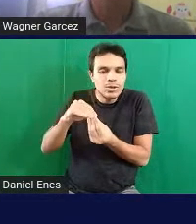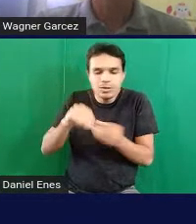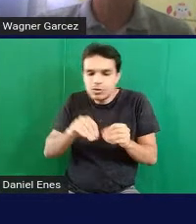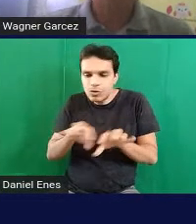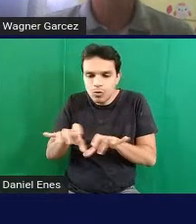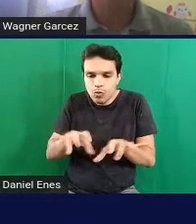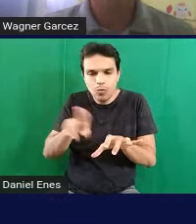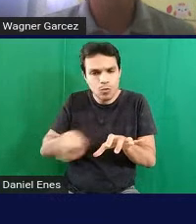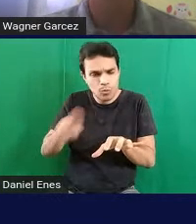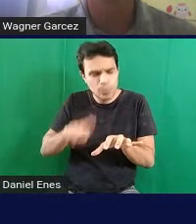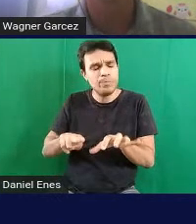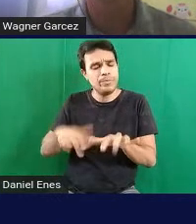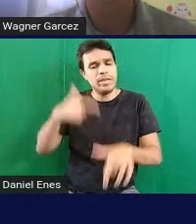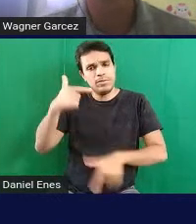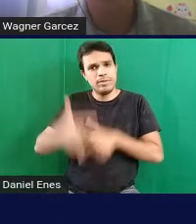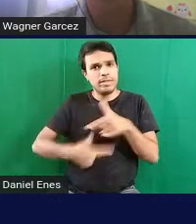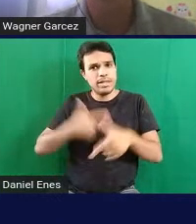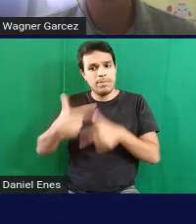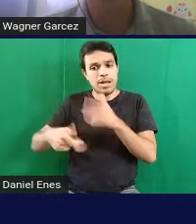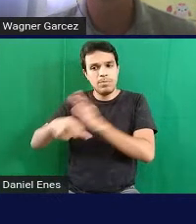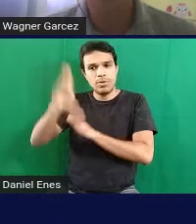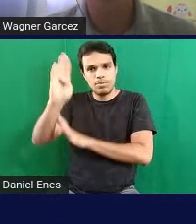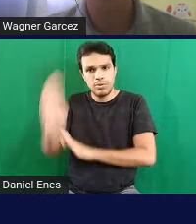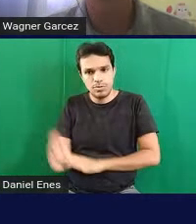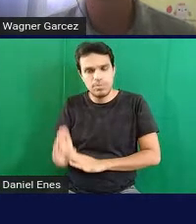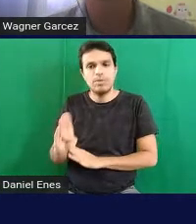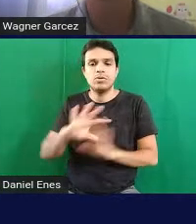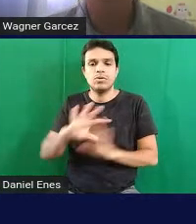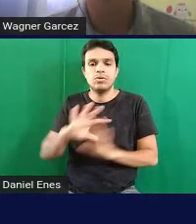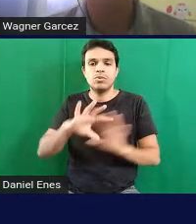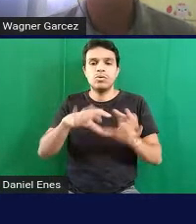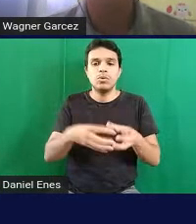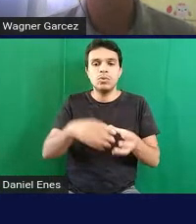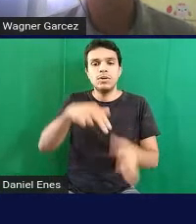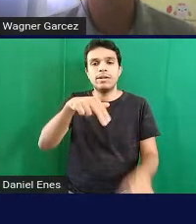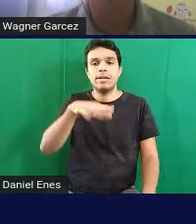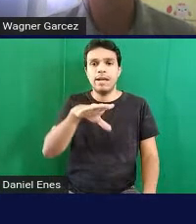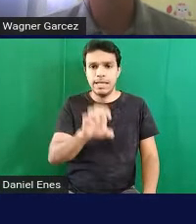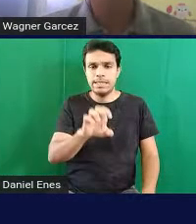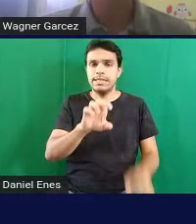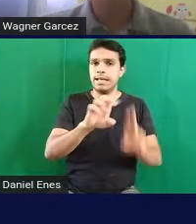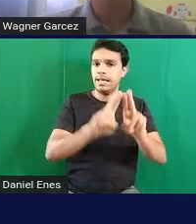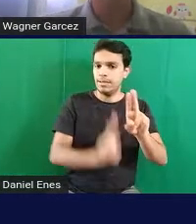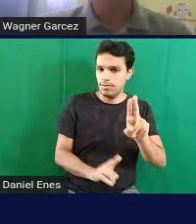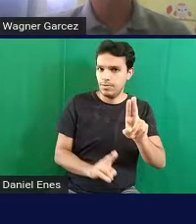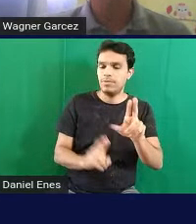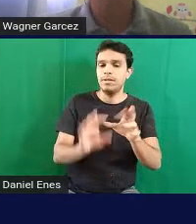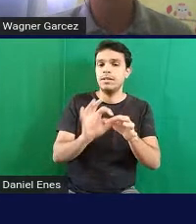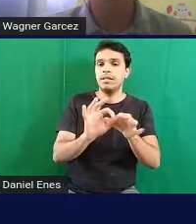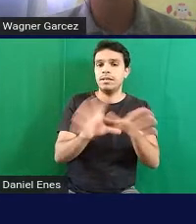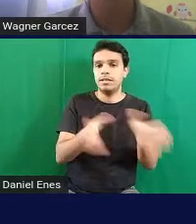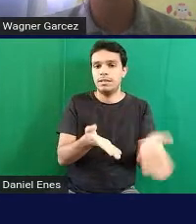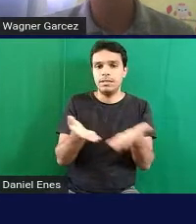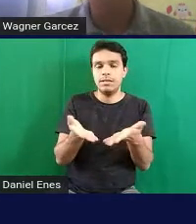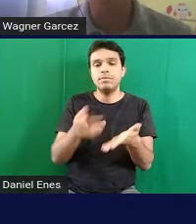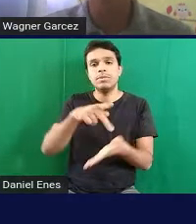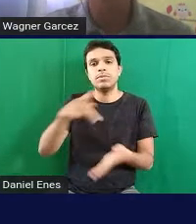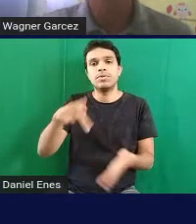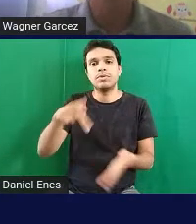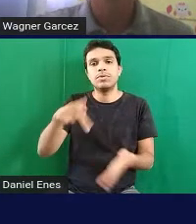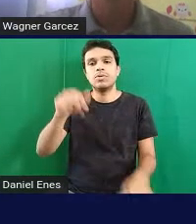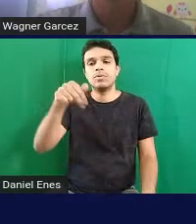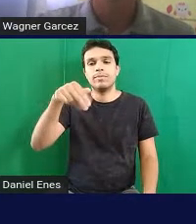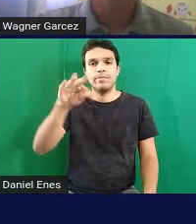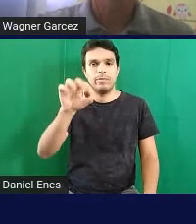É um trabalho de um brasileiro lá do Núcleo de Computação Eletrônica do FRJ, liderado lá pelo professor Antônio Borges, com a sua